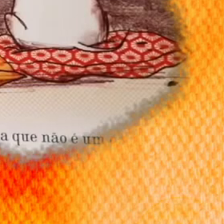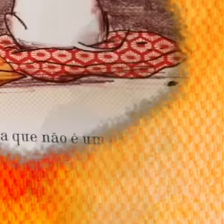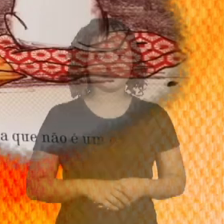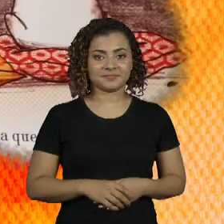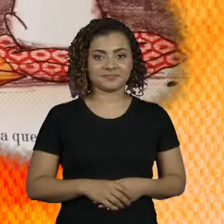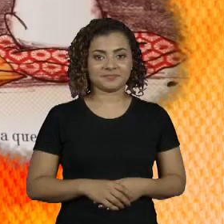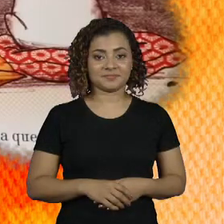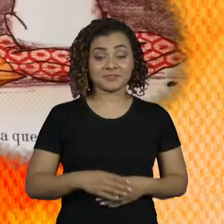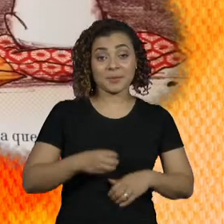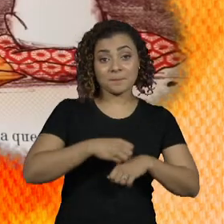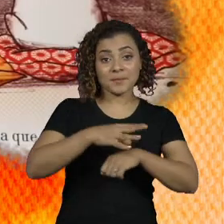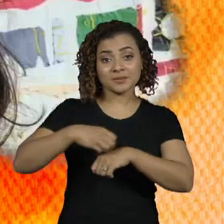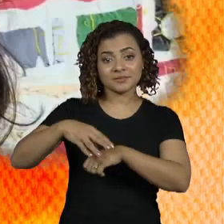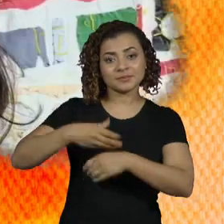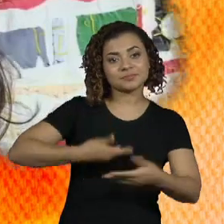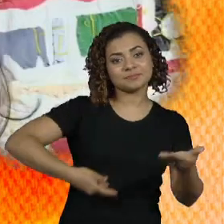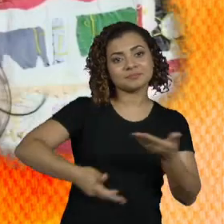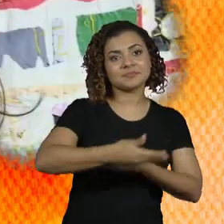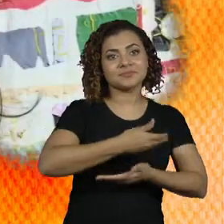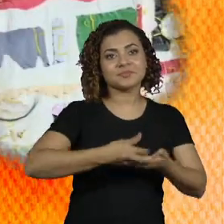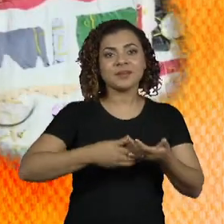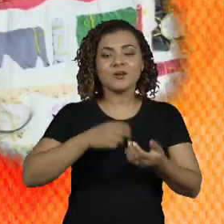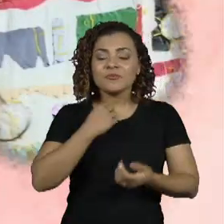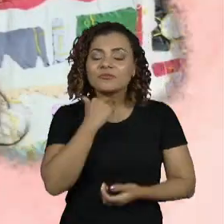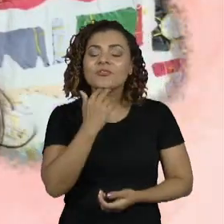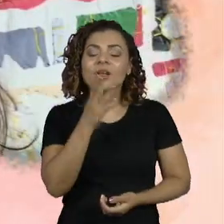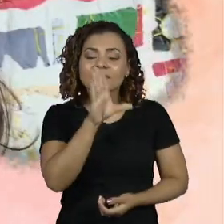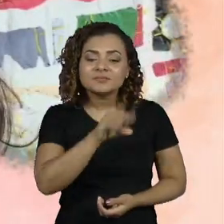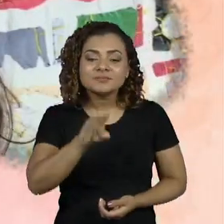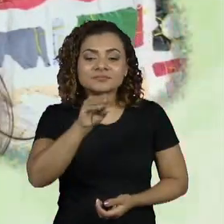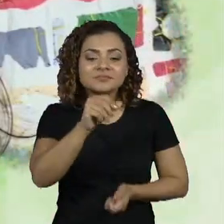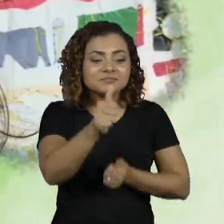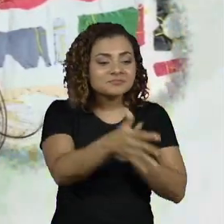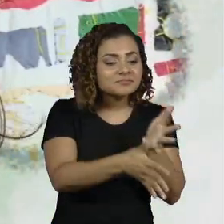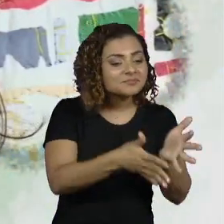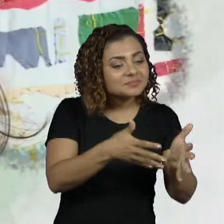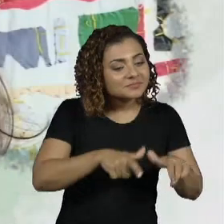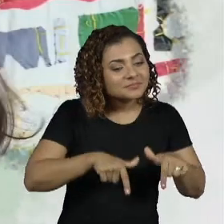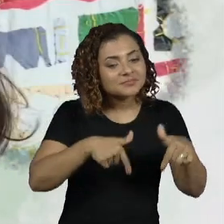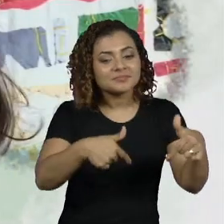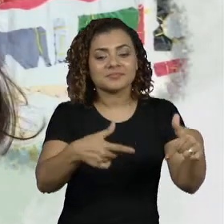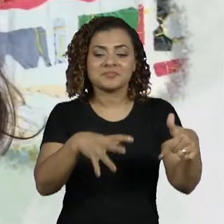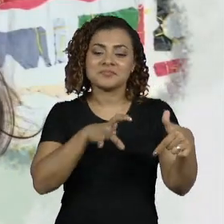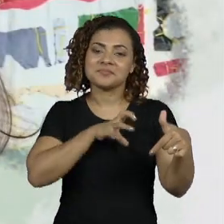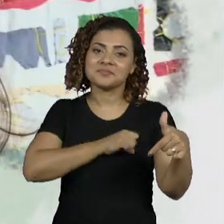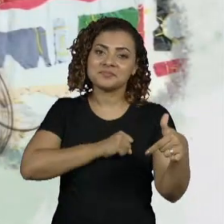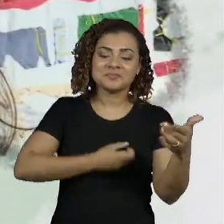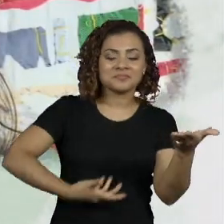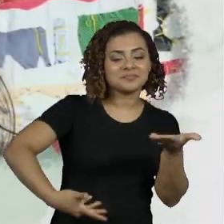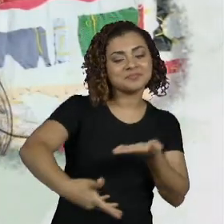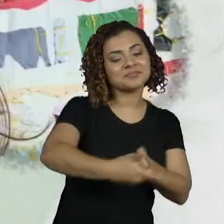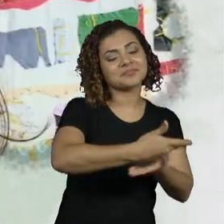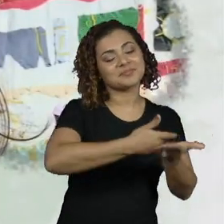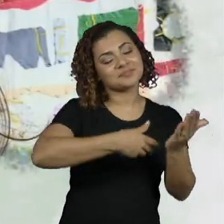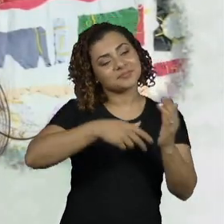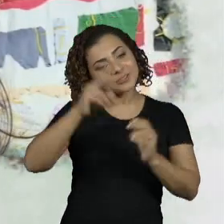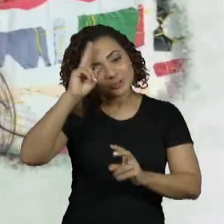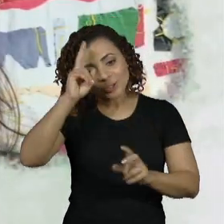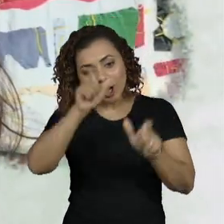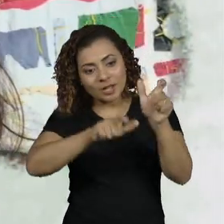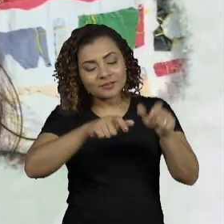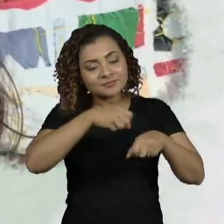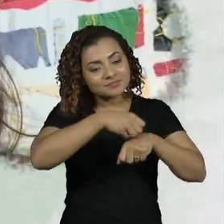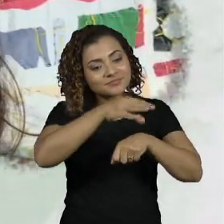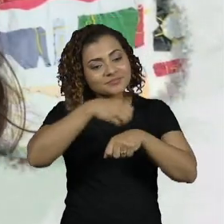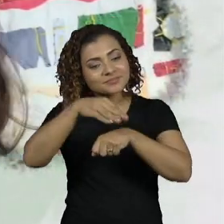A mediação é voz, é gesto, é amor, porque faz a história se encontrar com o leitor. E